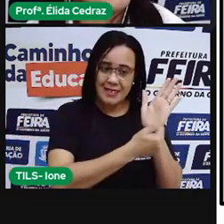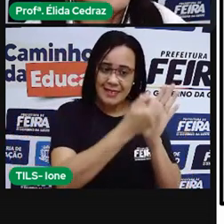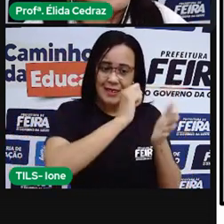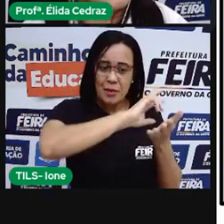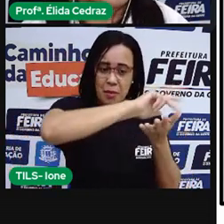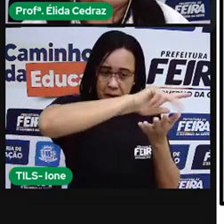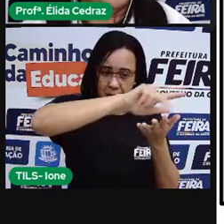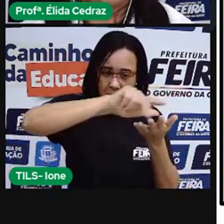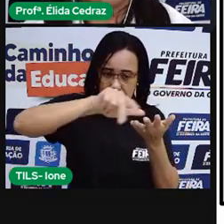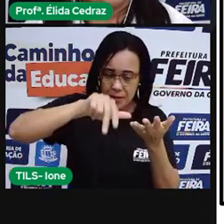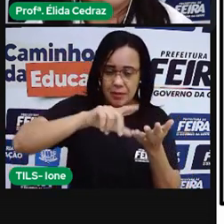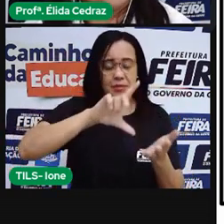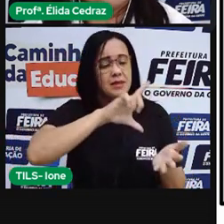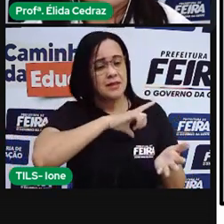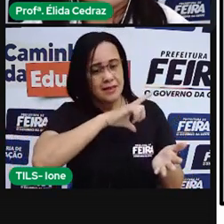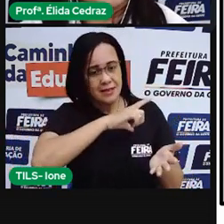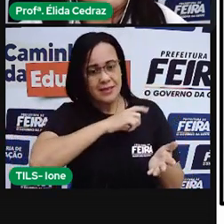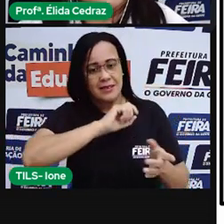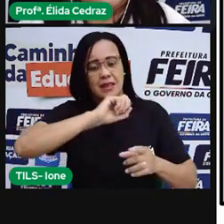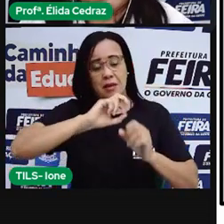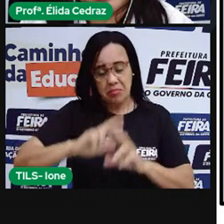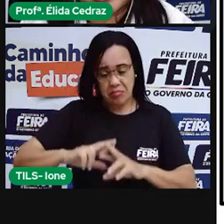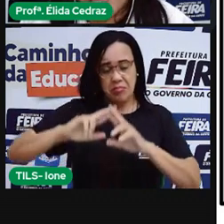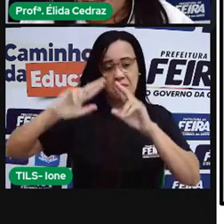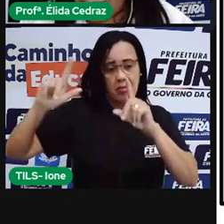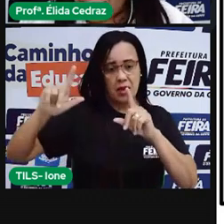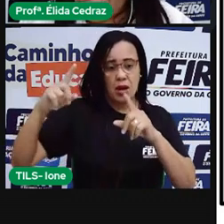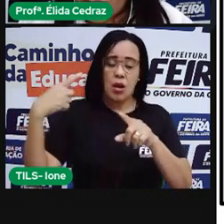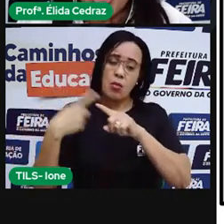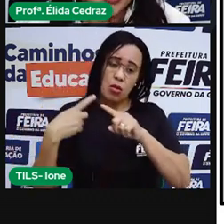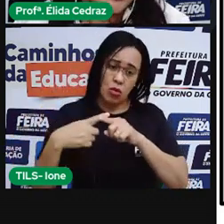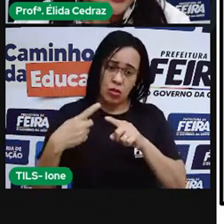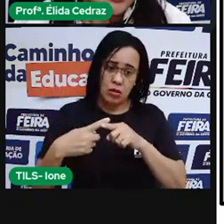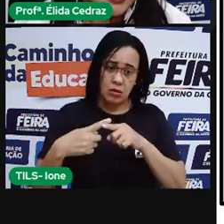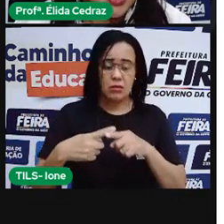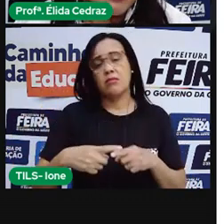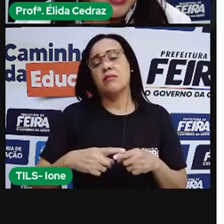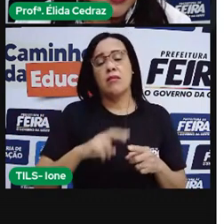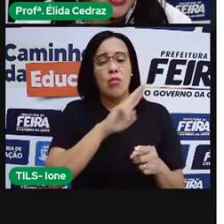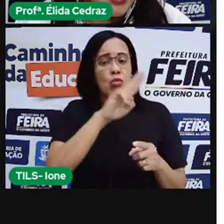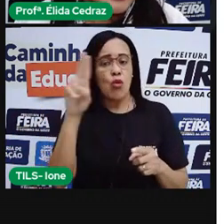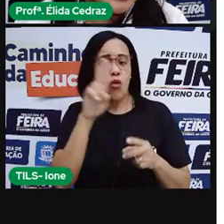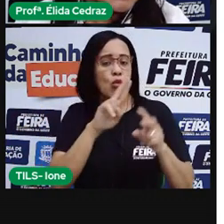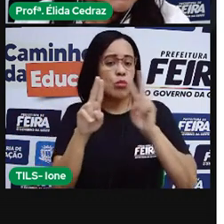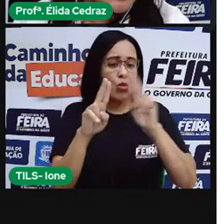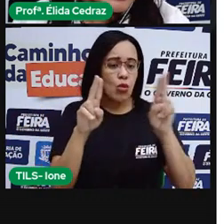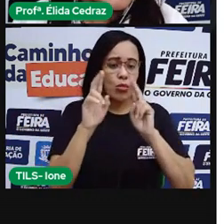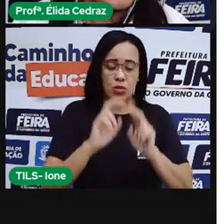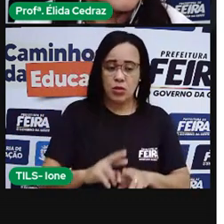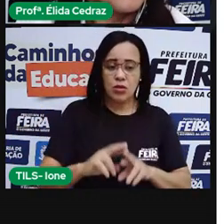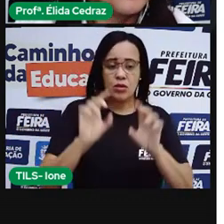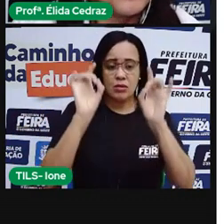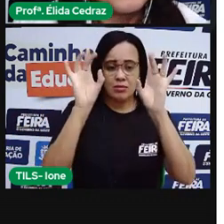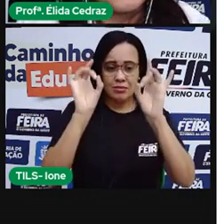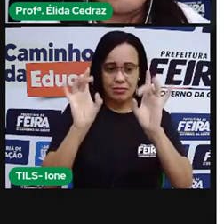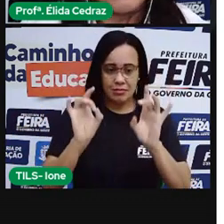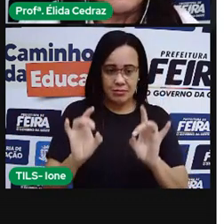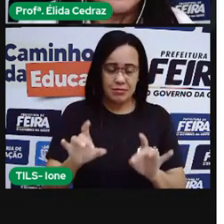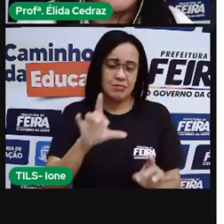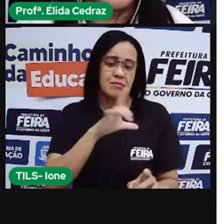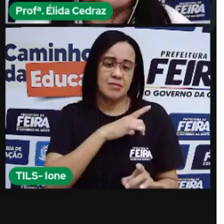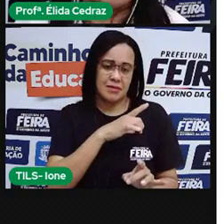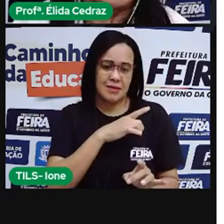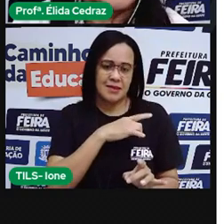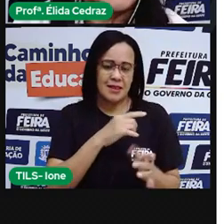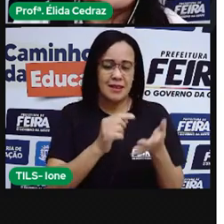diferenciam por nomes especiais. E aí, você conhece? Eu trouxe para